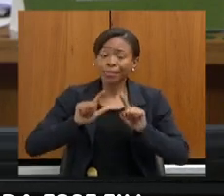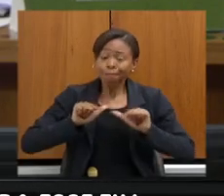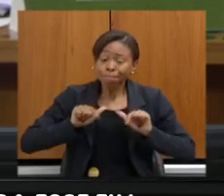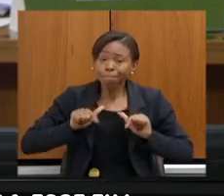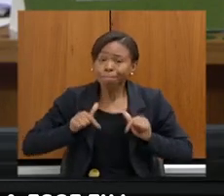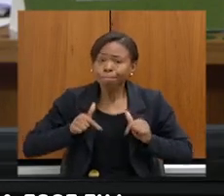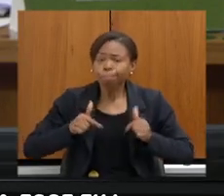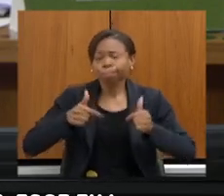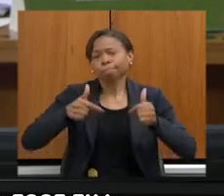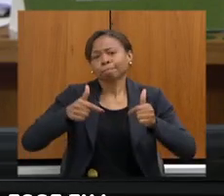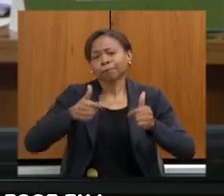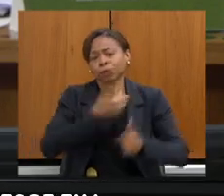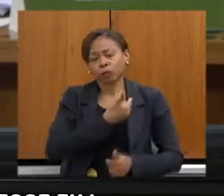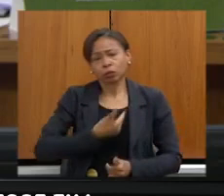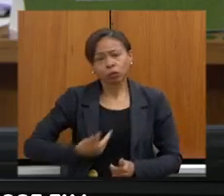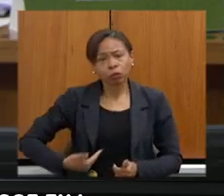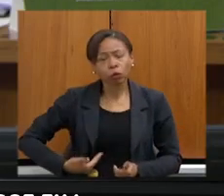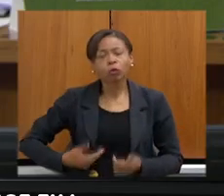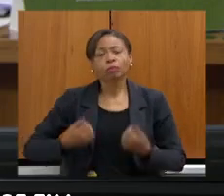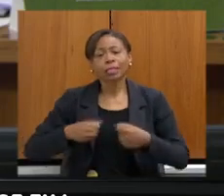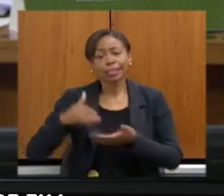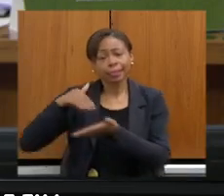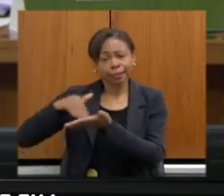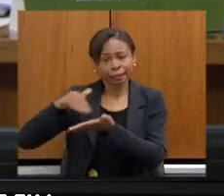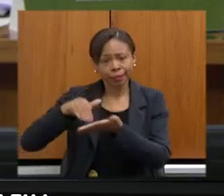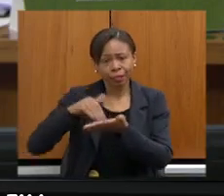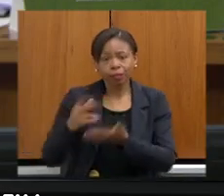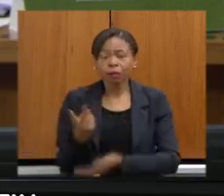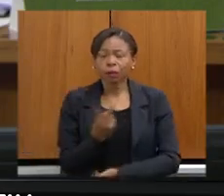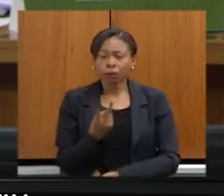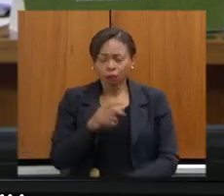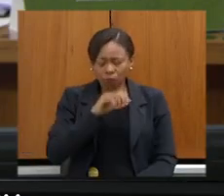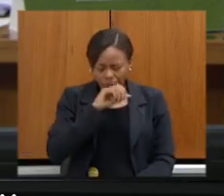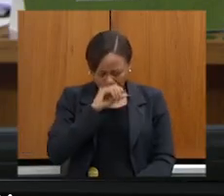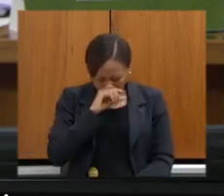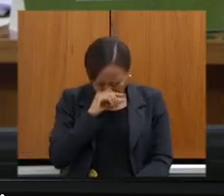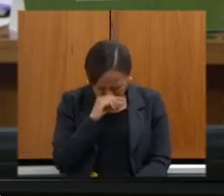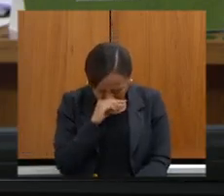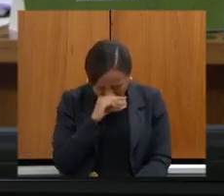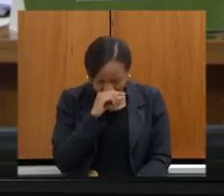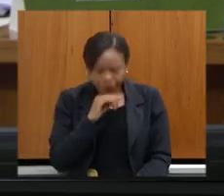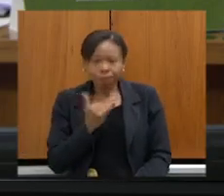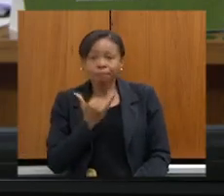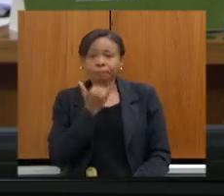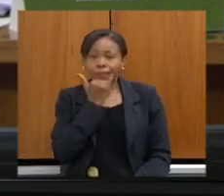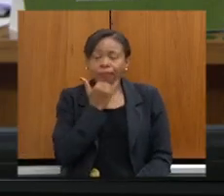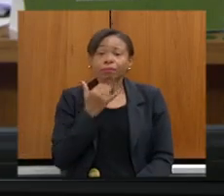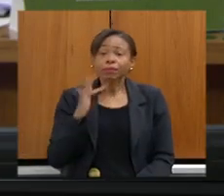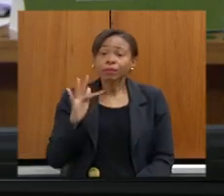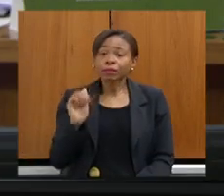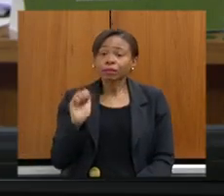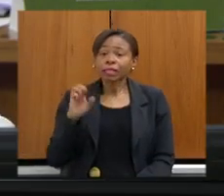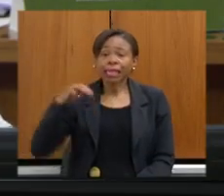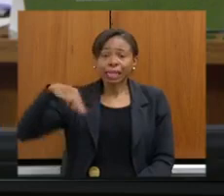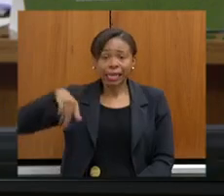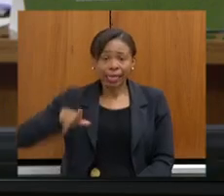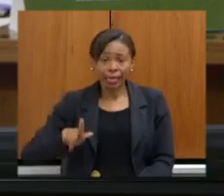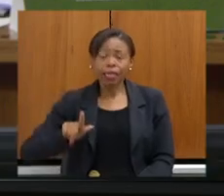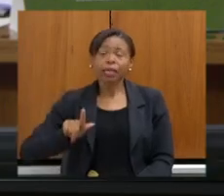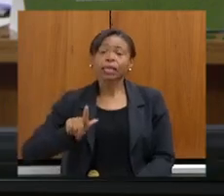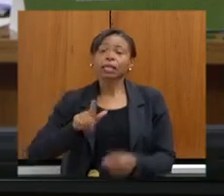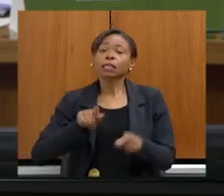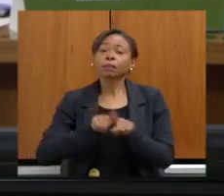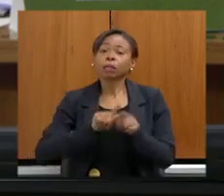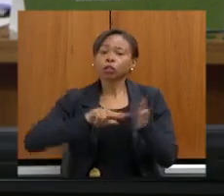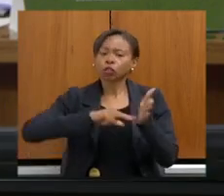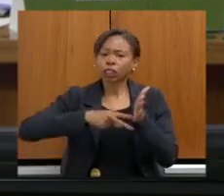todos, do Poder Público, das duas secretarias envolvidas da FAENG, com os sindicatos todos vinculados à FAENG, para que a gente